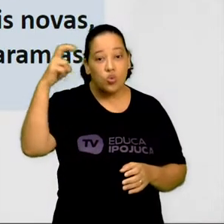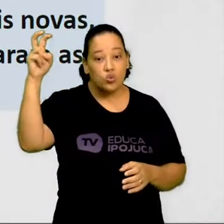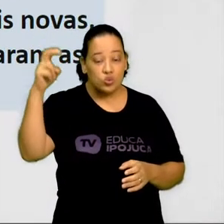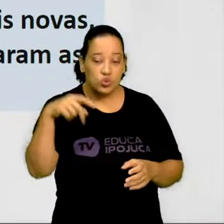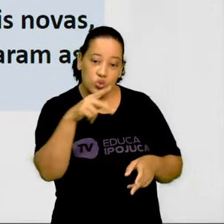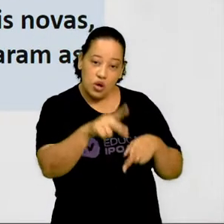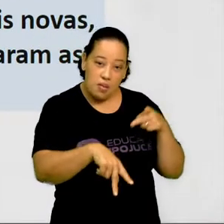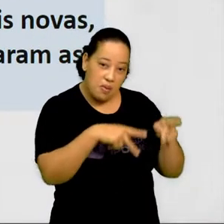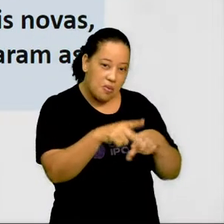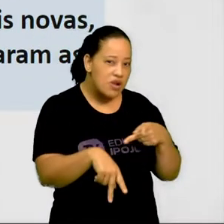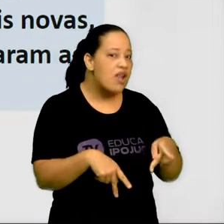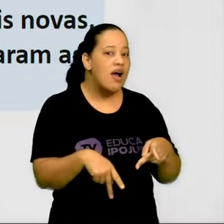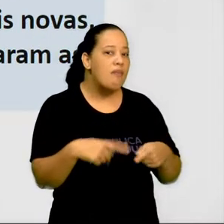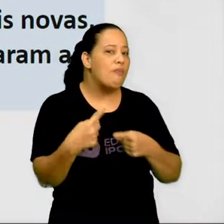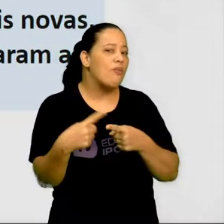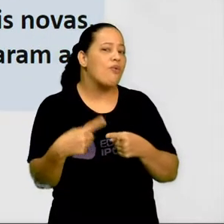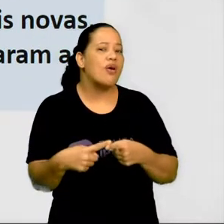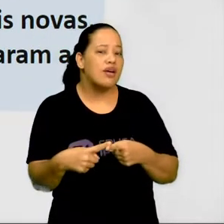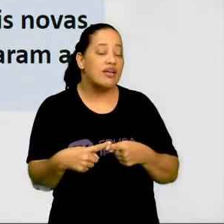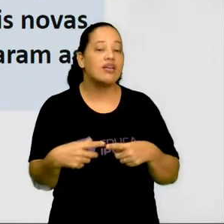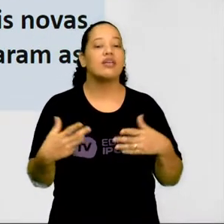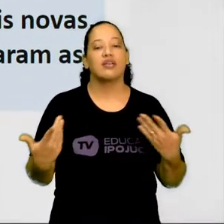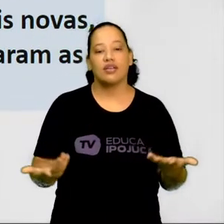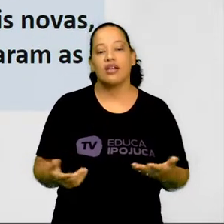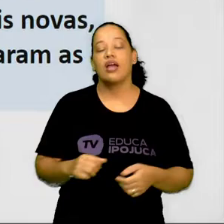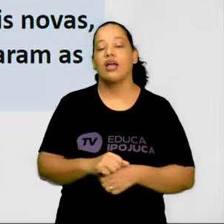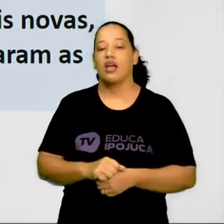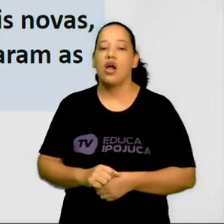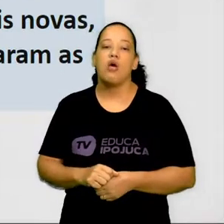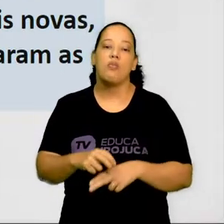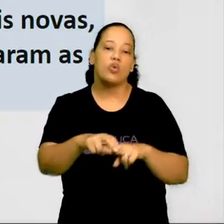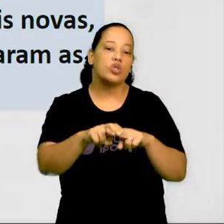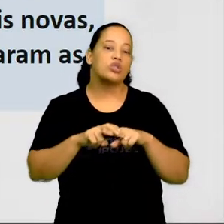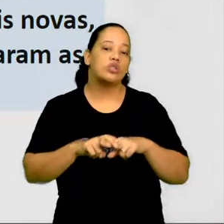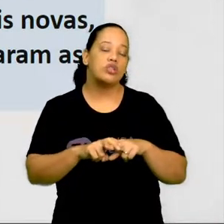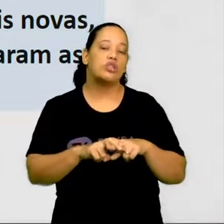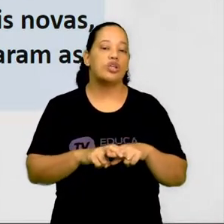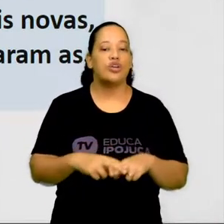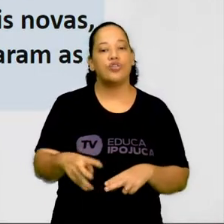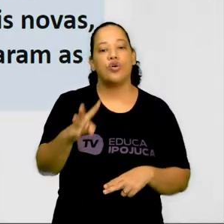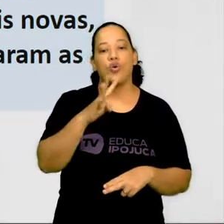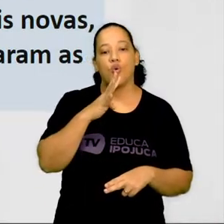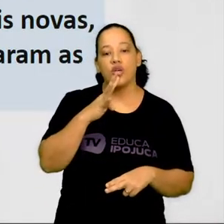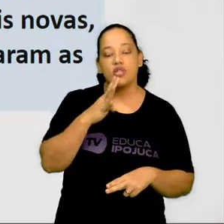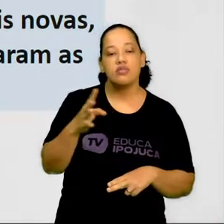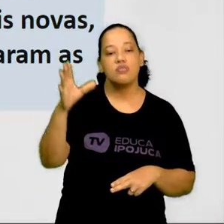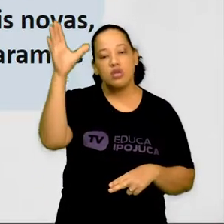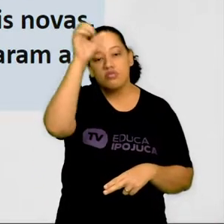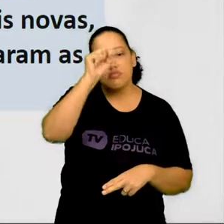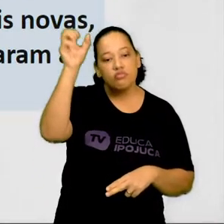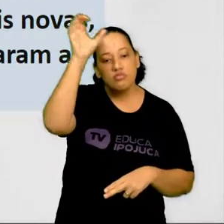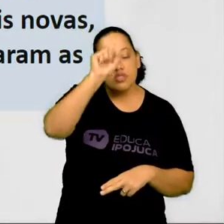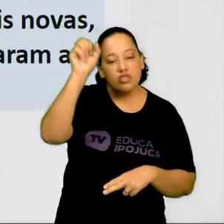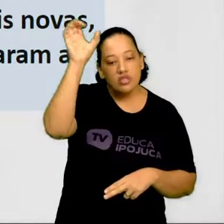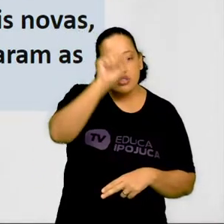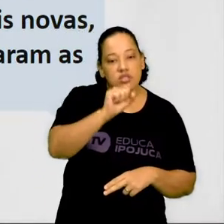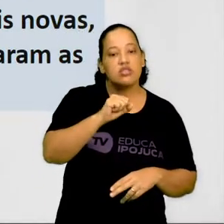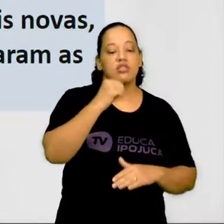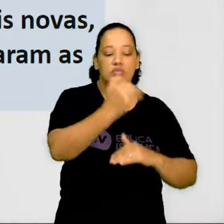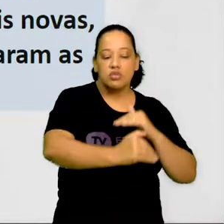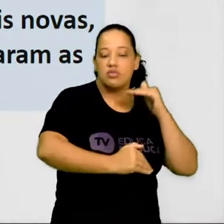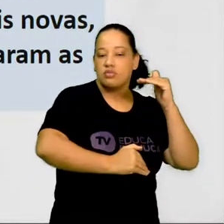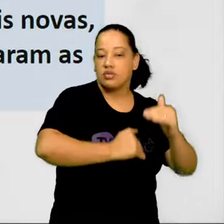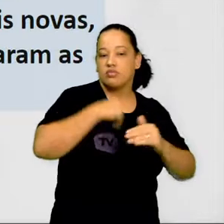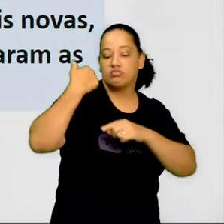Bom, é porque crianças é um conhecimento passado de geração a